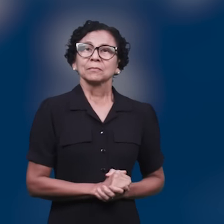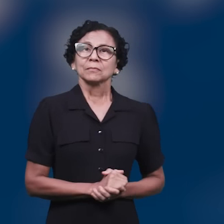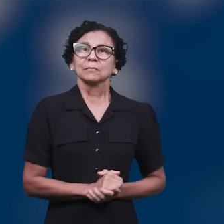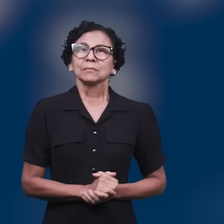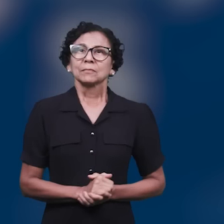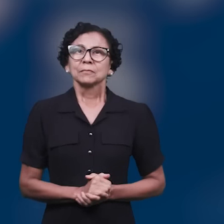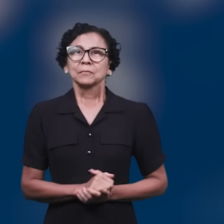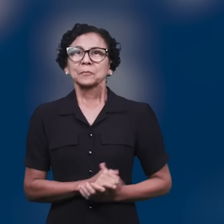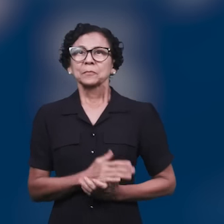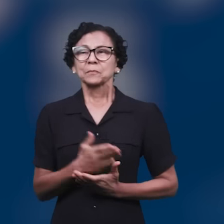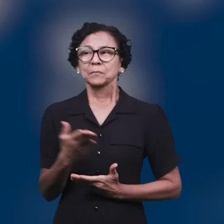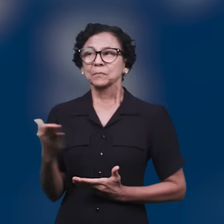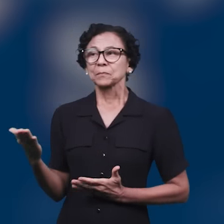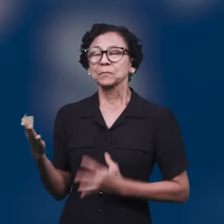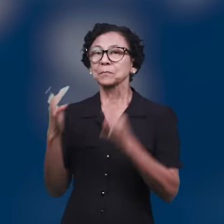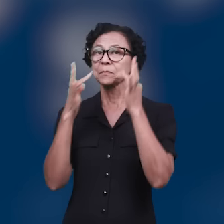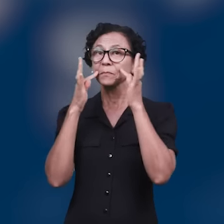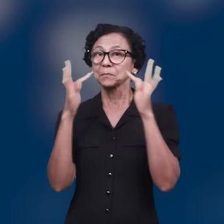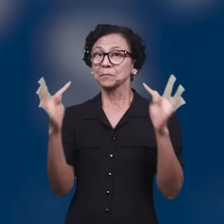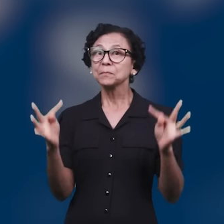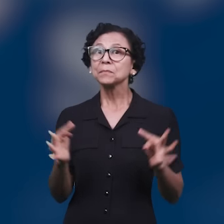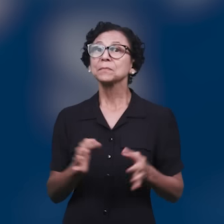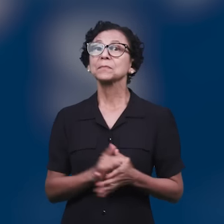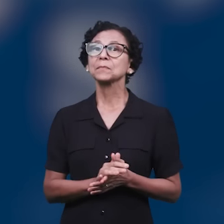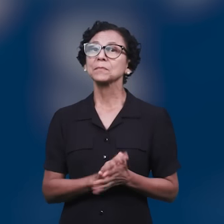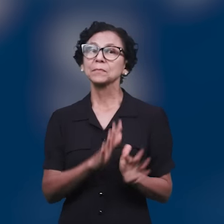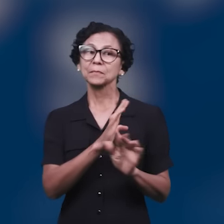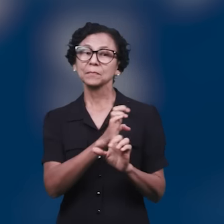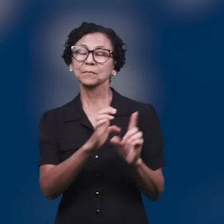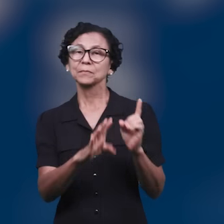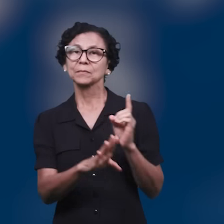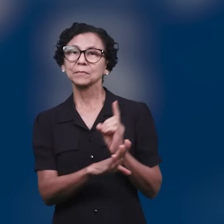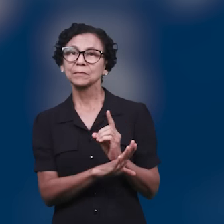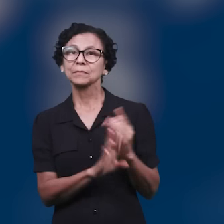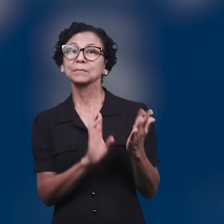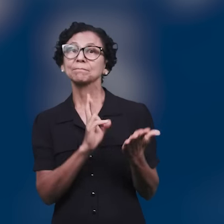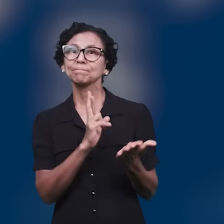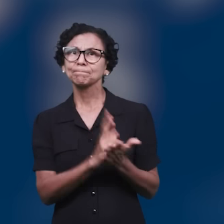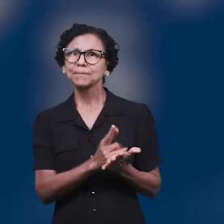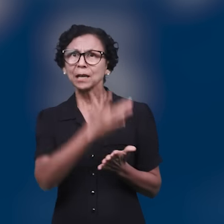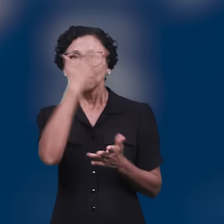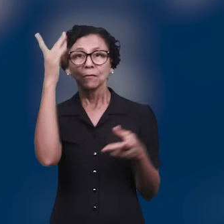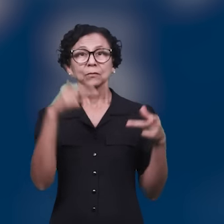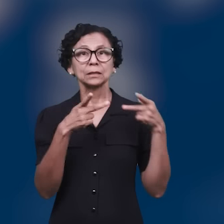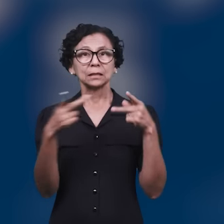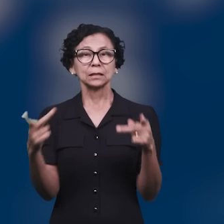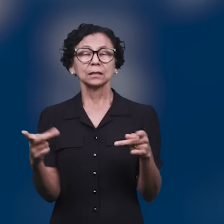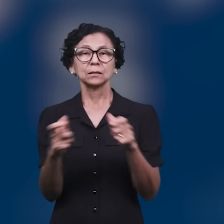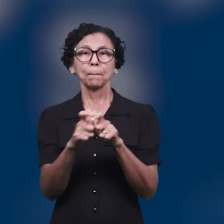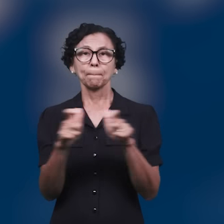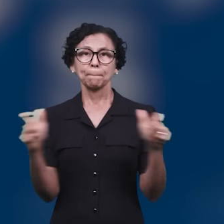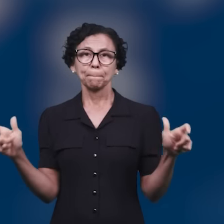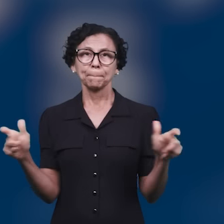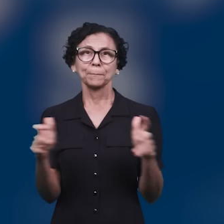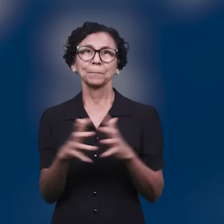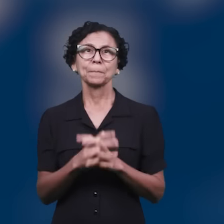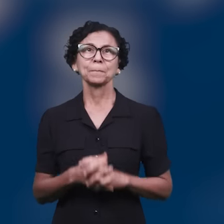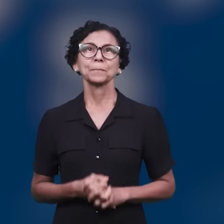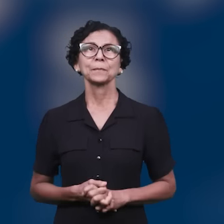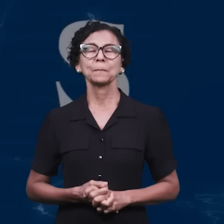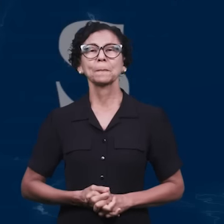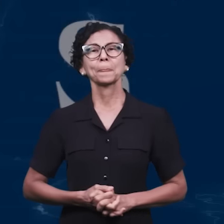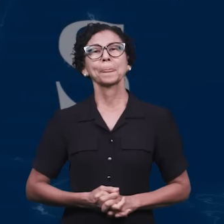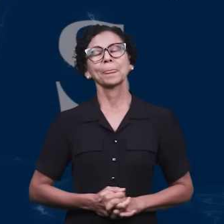testemunharam como resultado na Escola Bíblica Dominical, com a presença de muitos visitantes. Louvado seja o nome do Senhor!